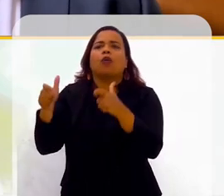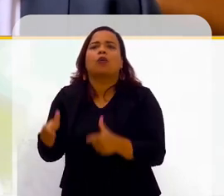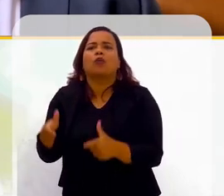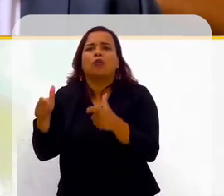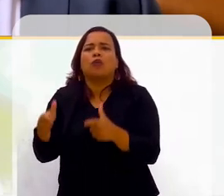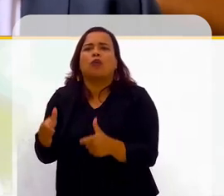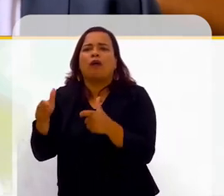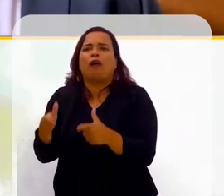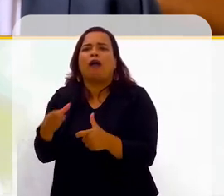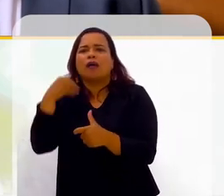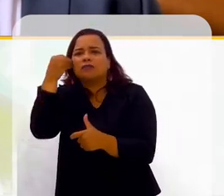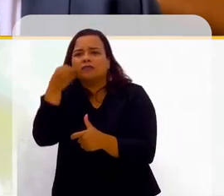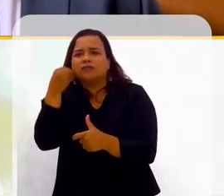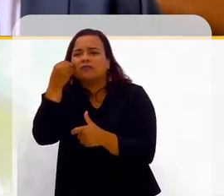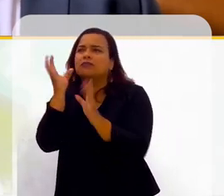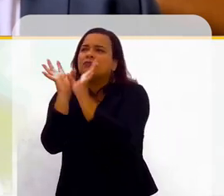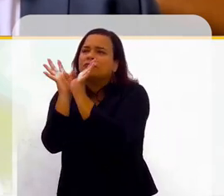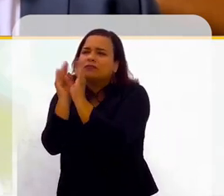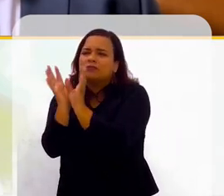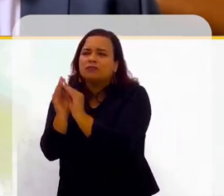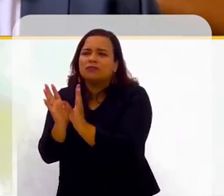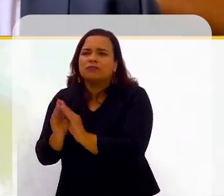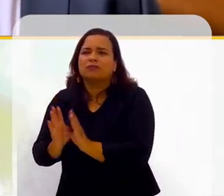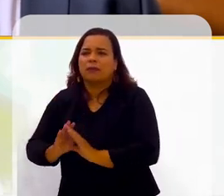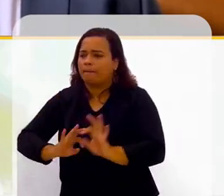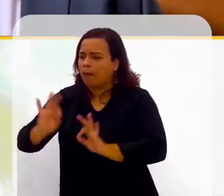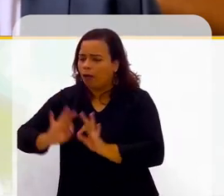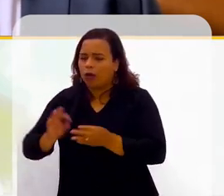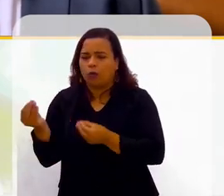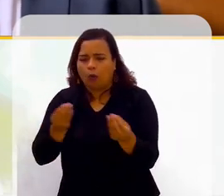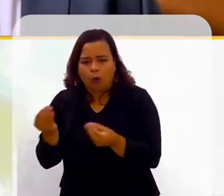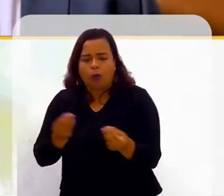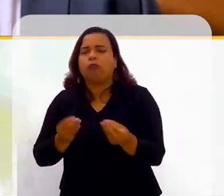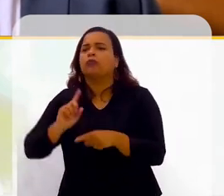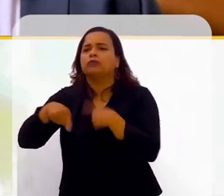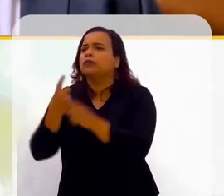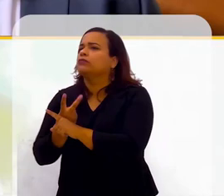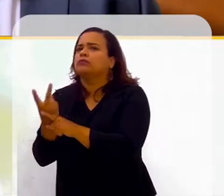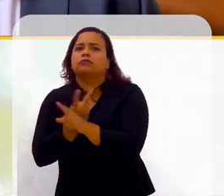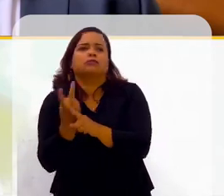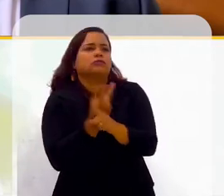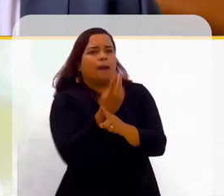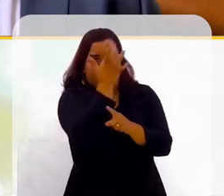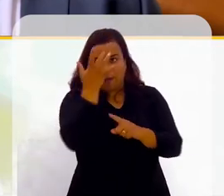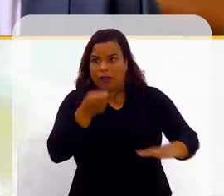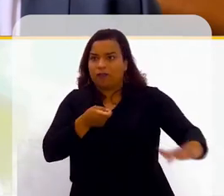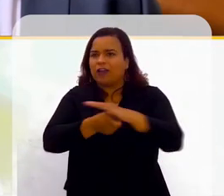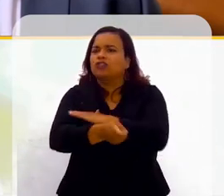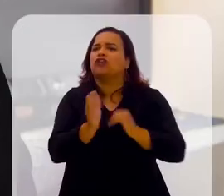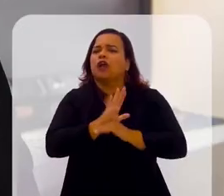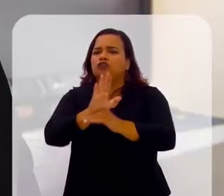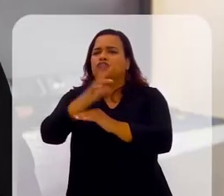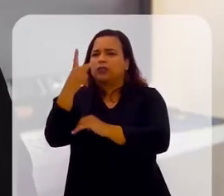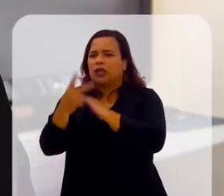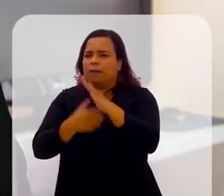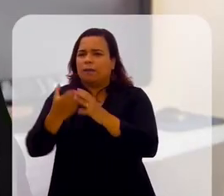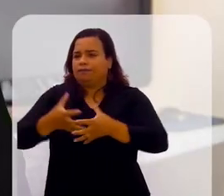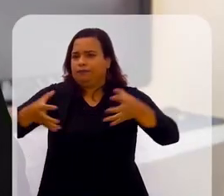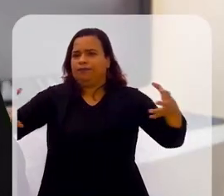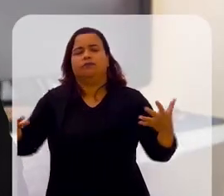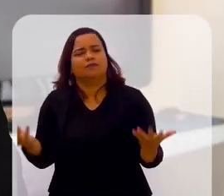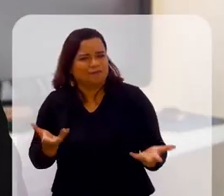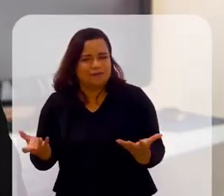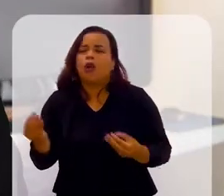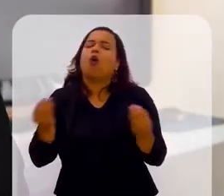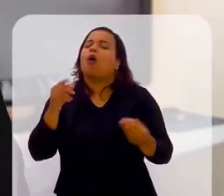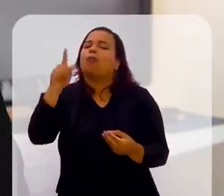aquele breve resumo do seu plano de negócios, e foi atrás de investidores. Como é que você conseguiu se